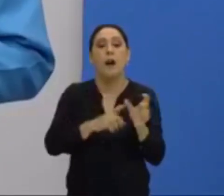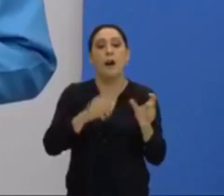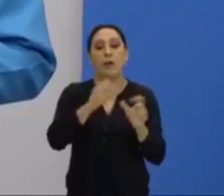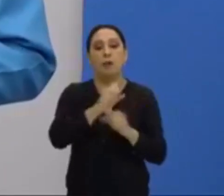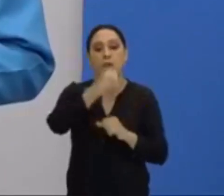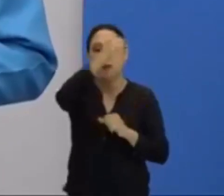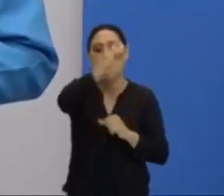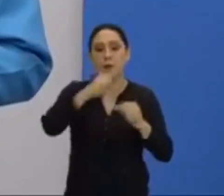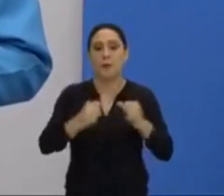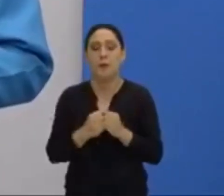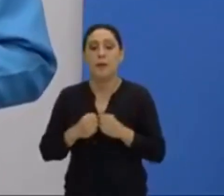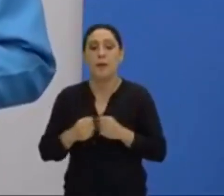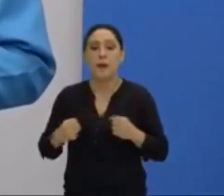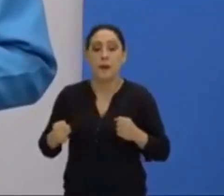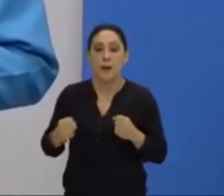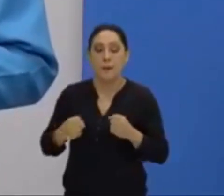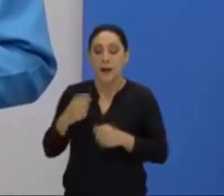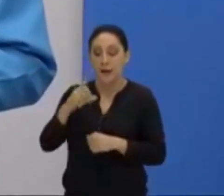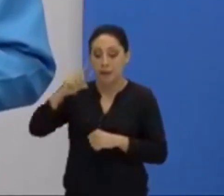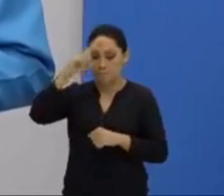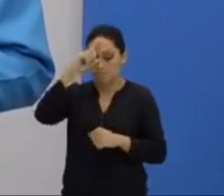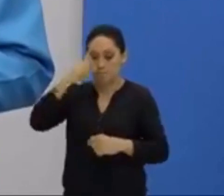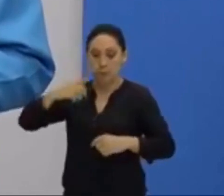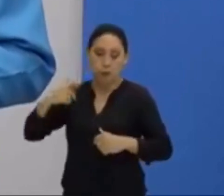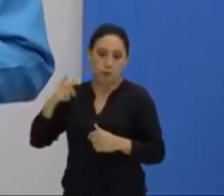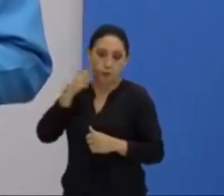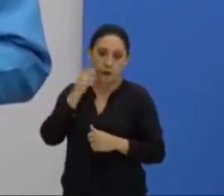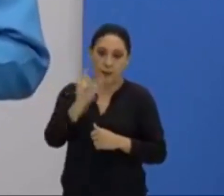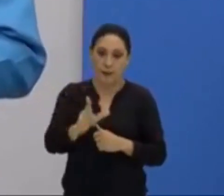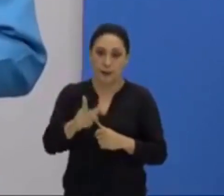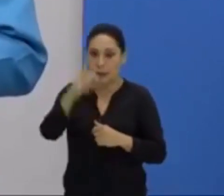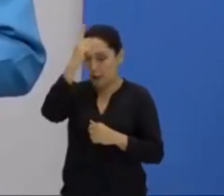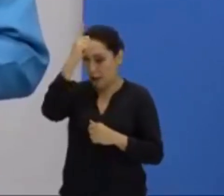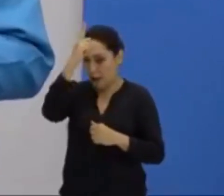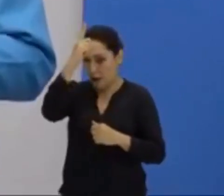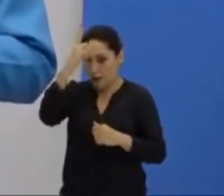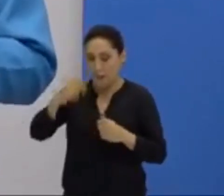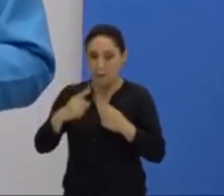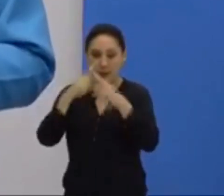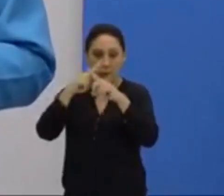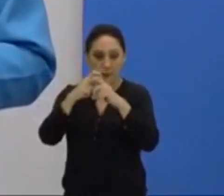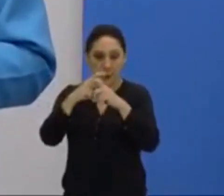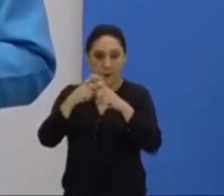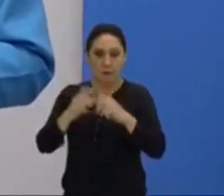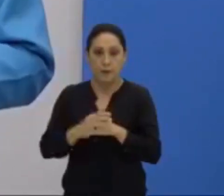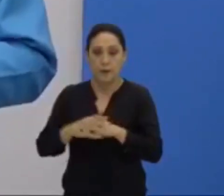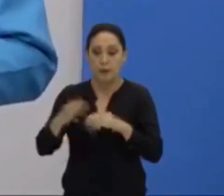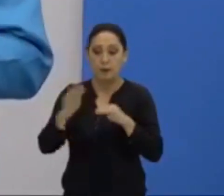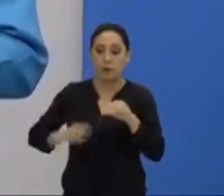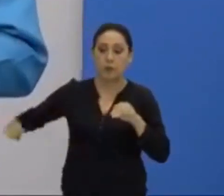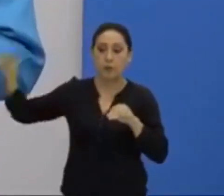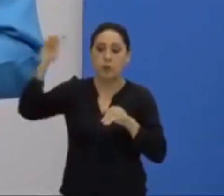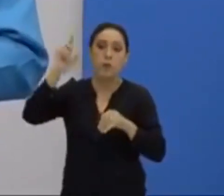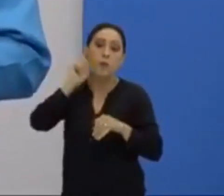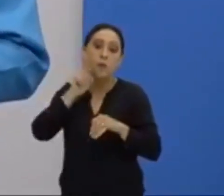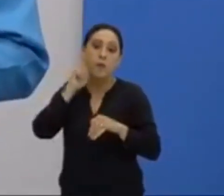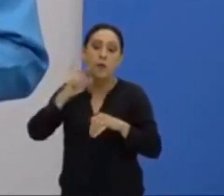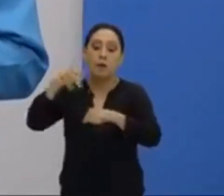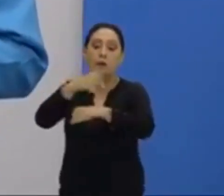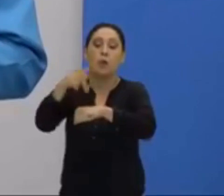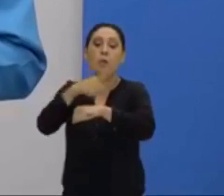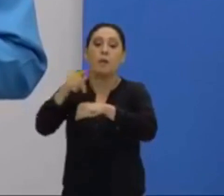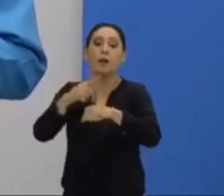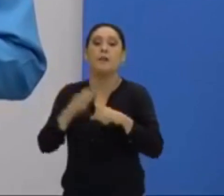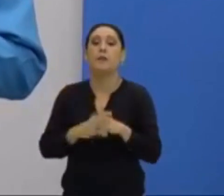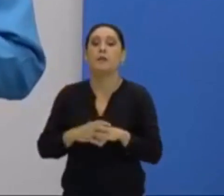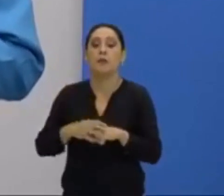impor derrota à Alemanha nazista e com a ascensão dos Estados Unidos, que é um país que tinha